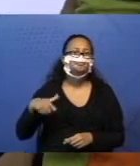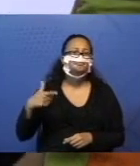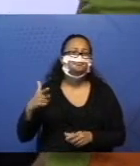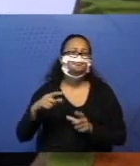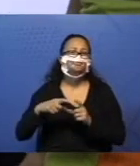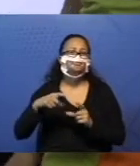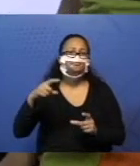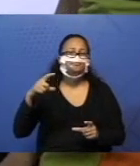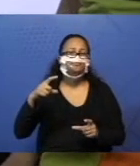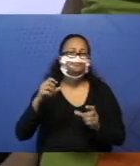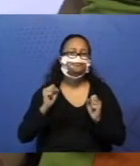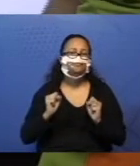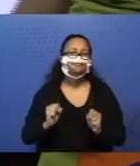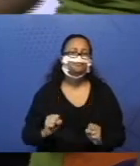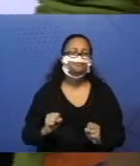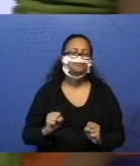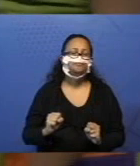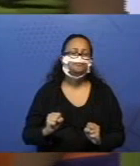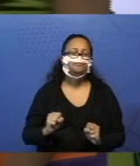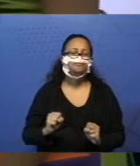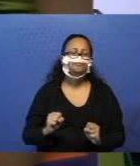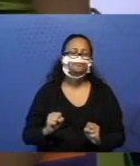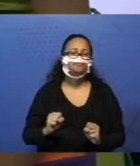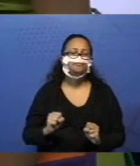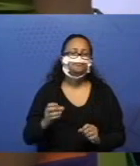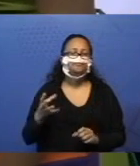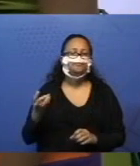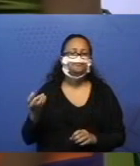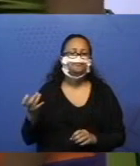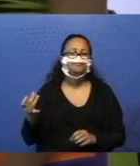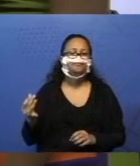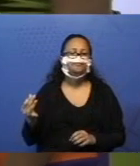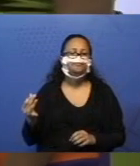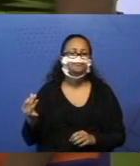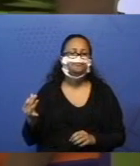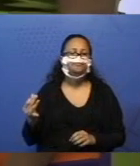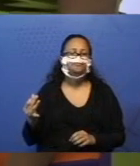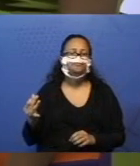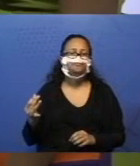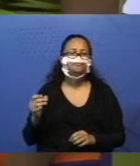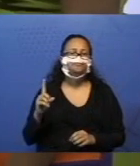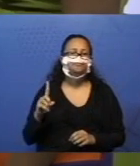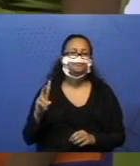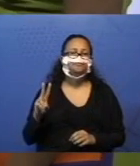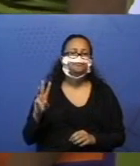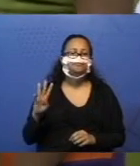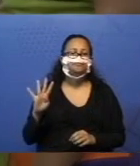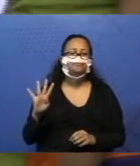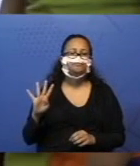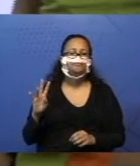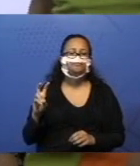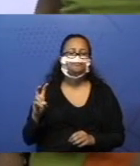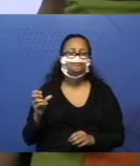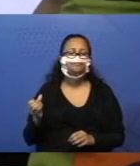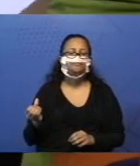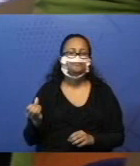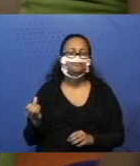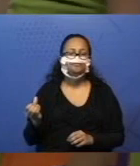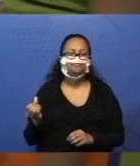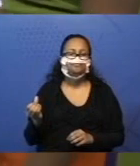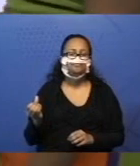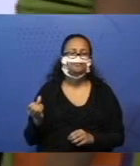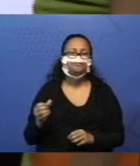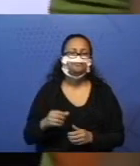pode ficar aqui? Vamos contar. 1, 2, 3, 4, 5, 6. Então,